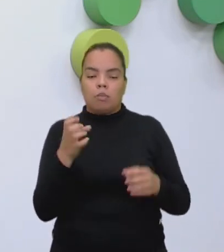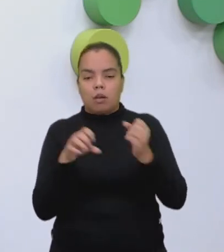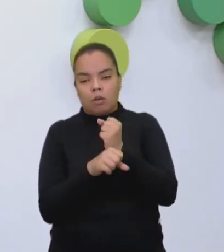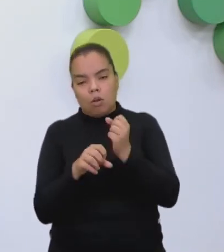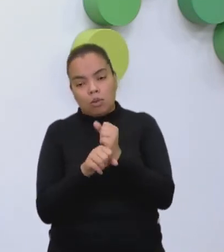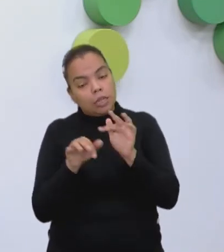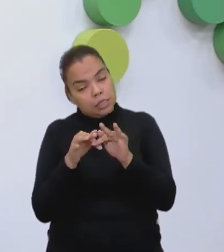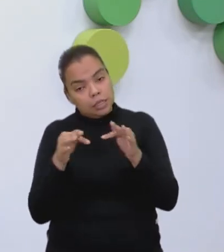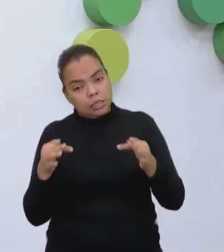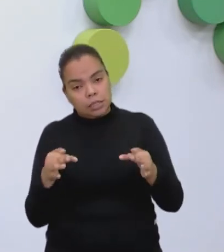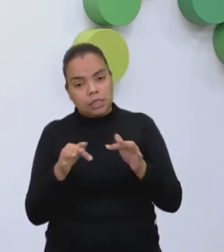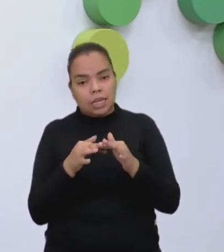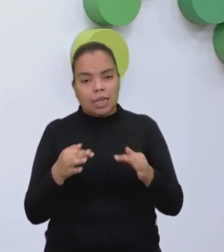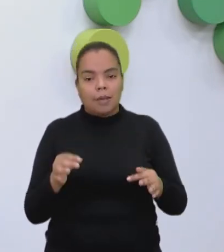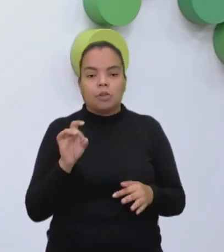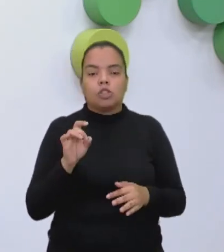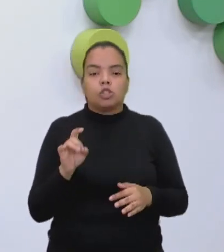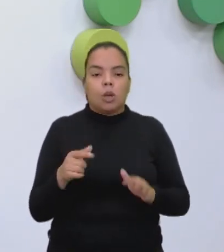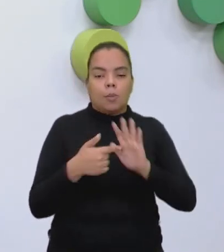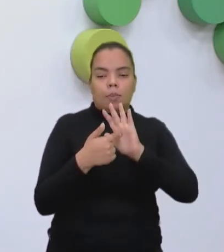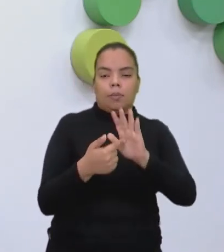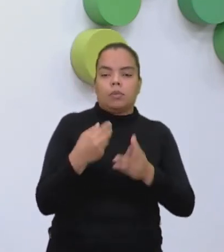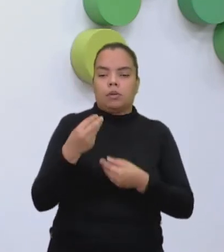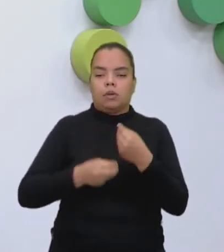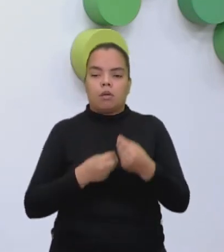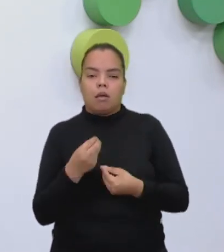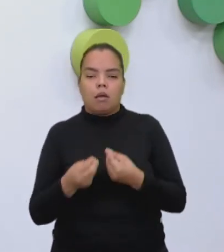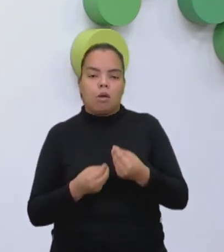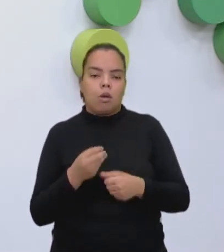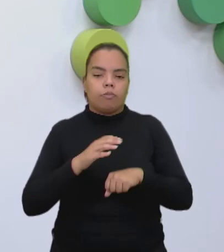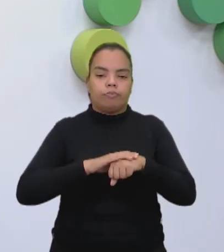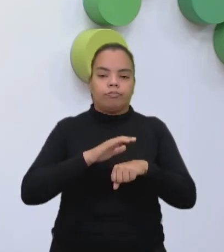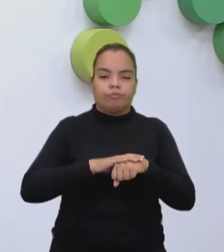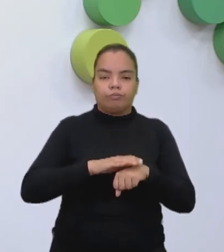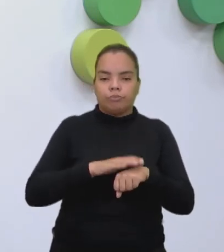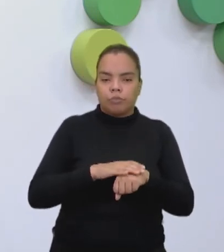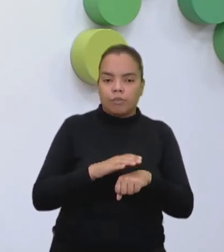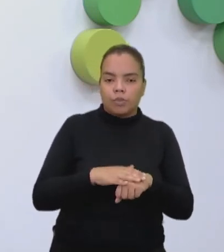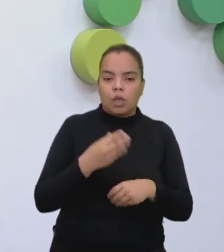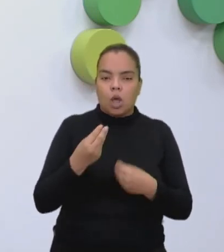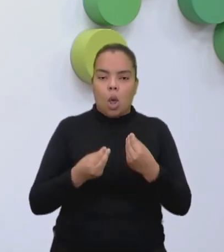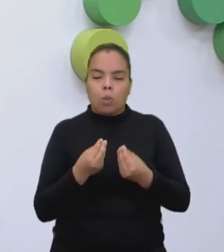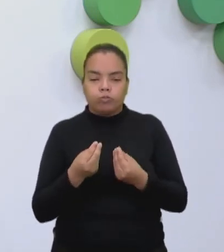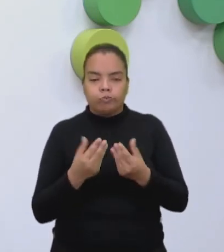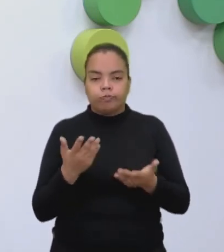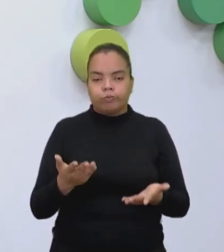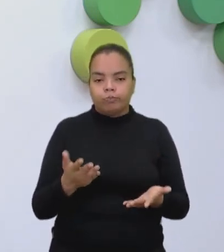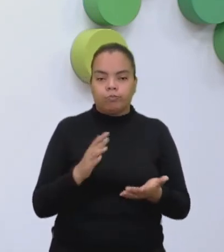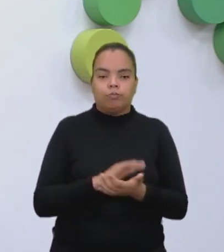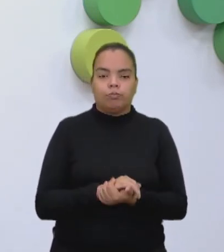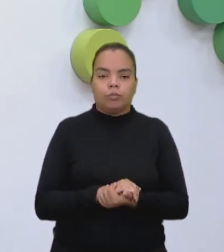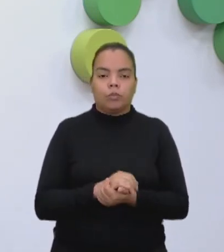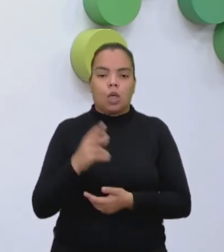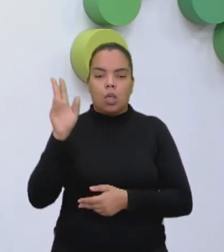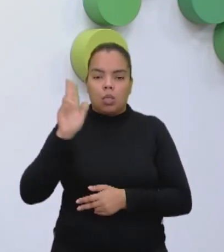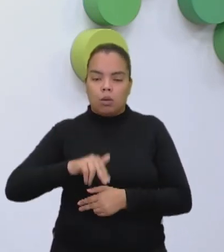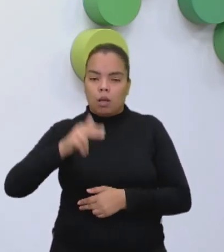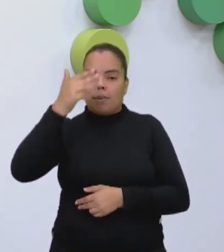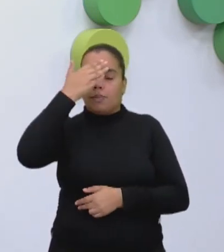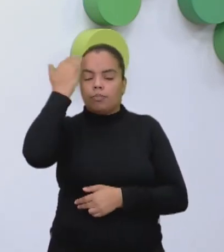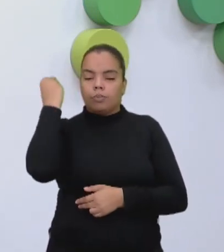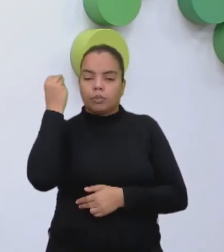simples, apenas para ilustrar essas relações de capital constante, capital variável, a gente nunca pode esquecer